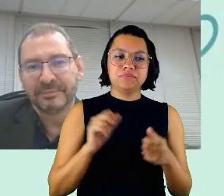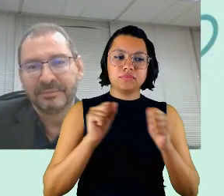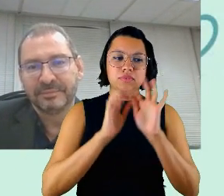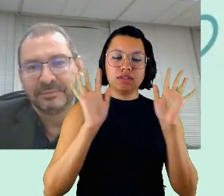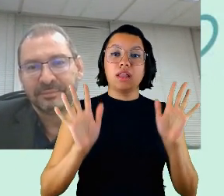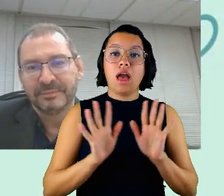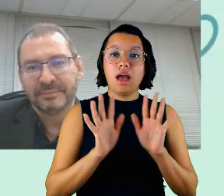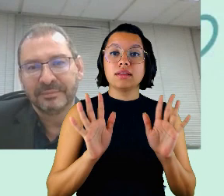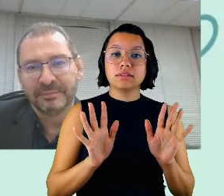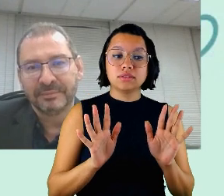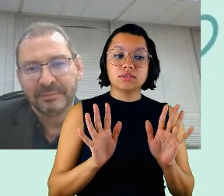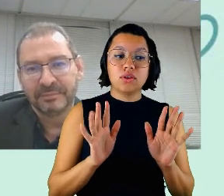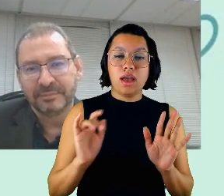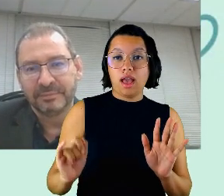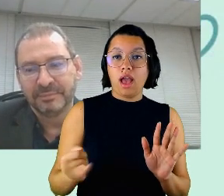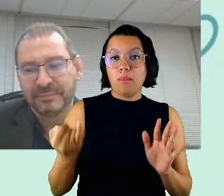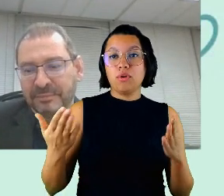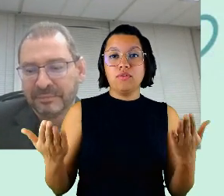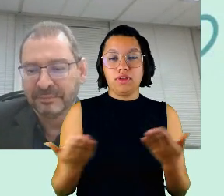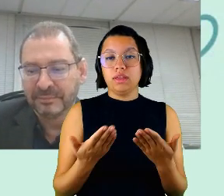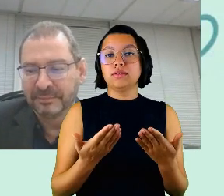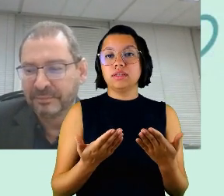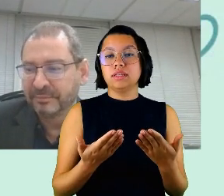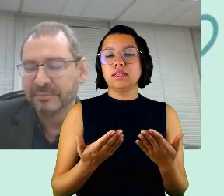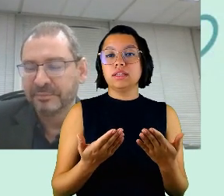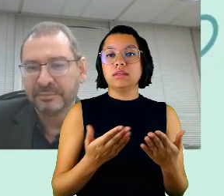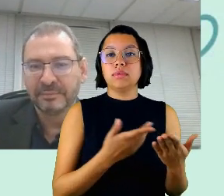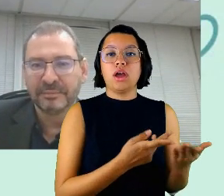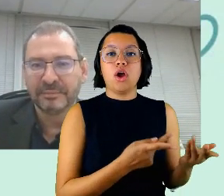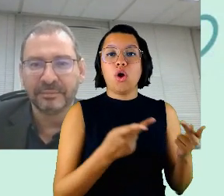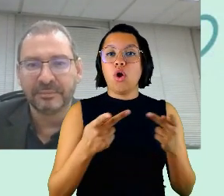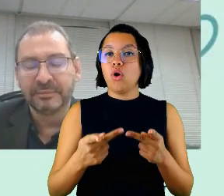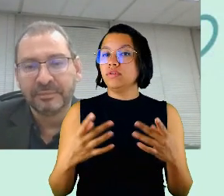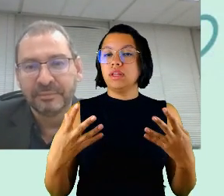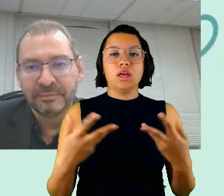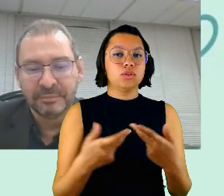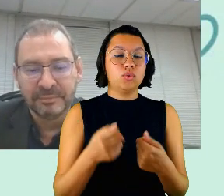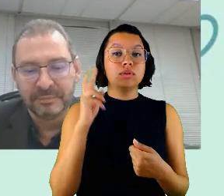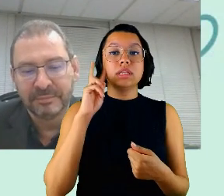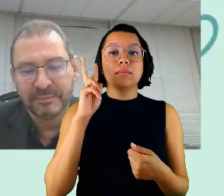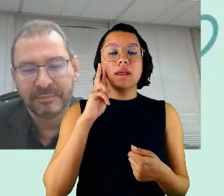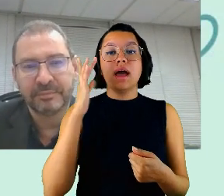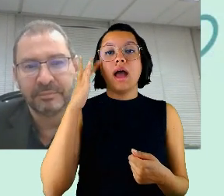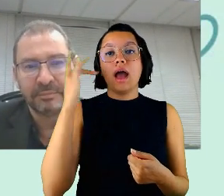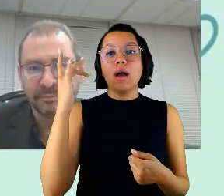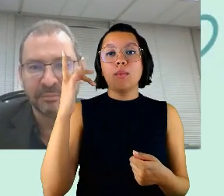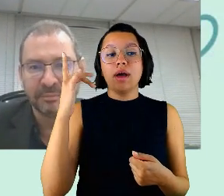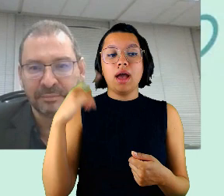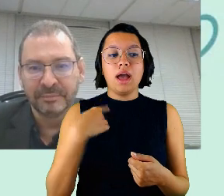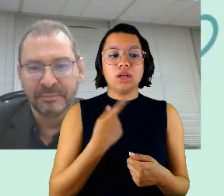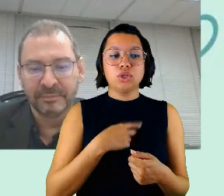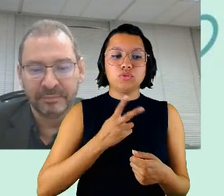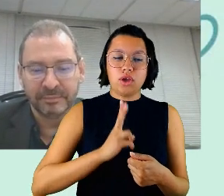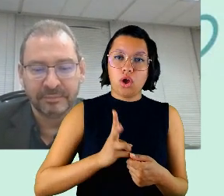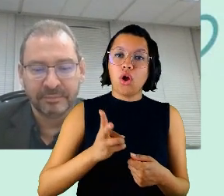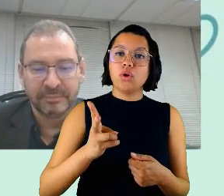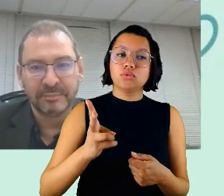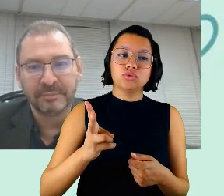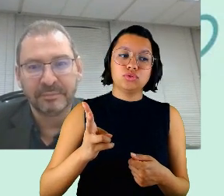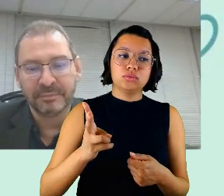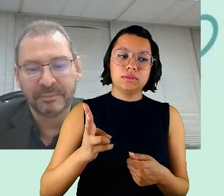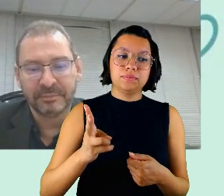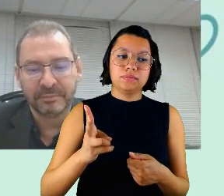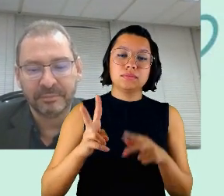aproveito aqui a oportunidade para convidar a todos lembrar que amanhã a gente vai continuar com o tema